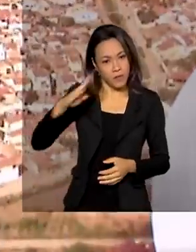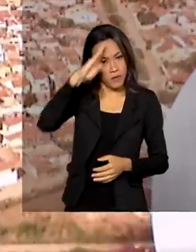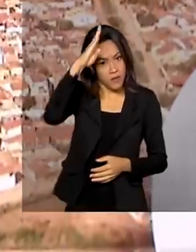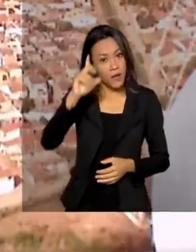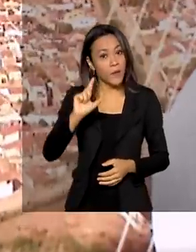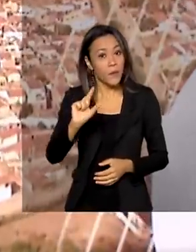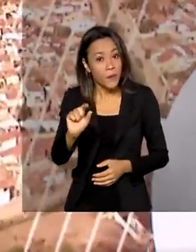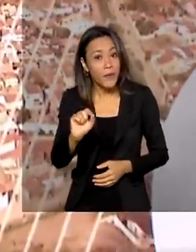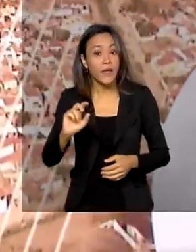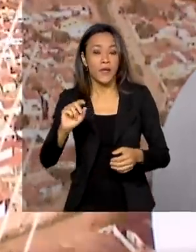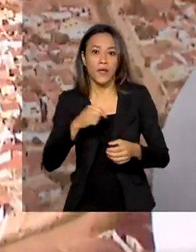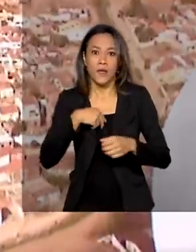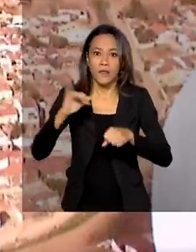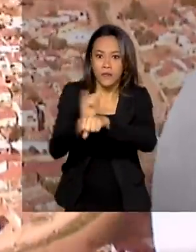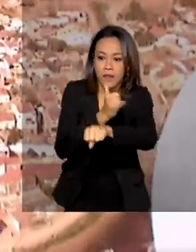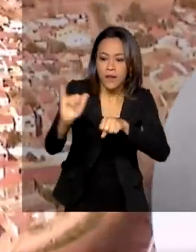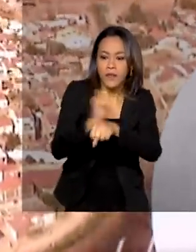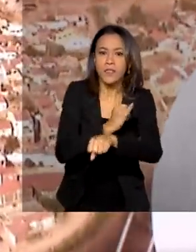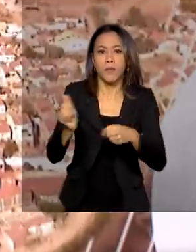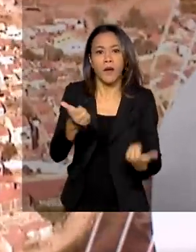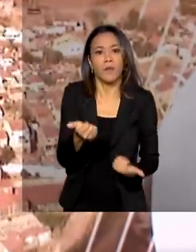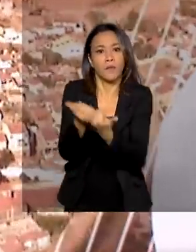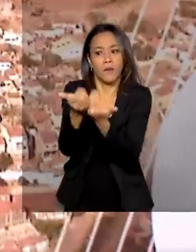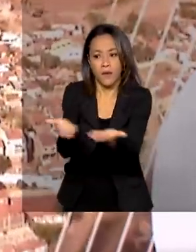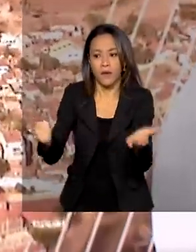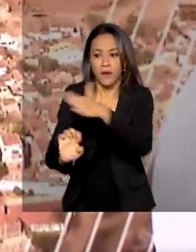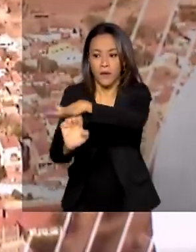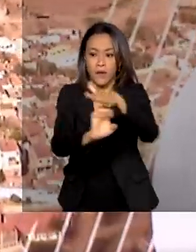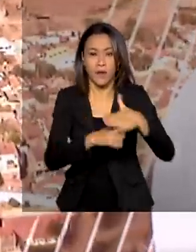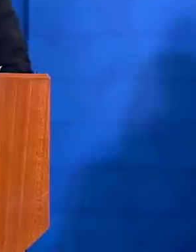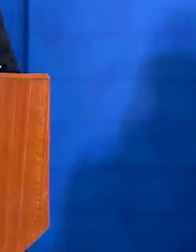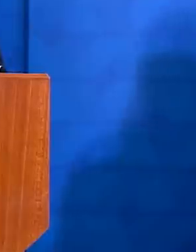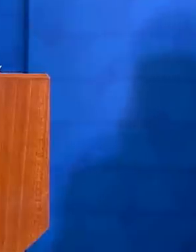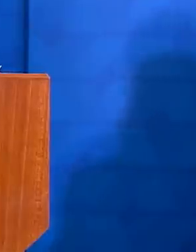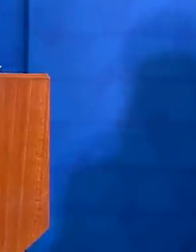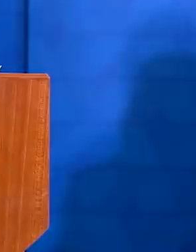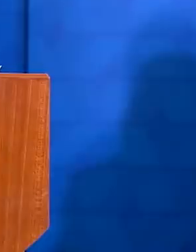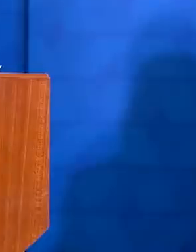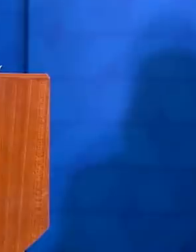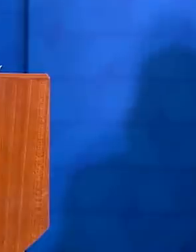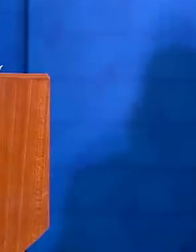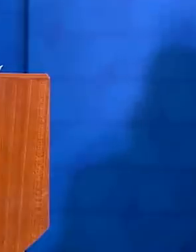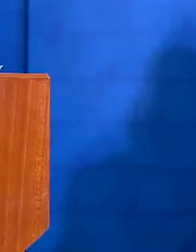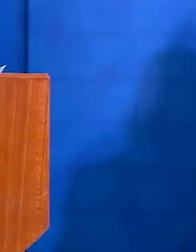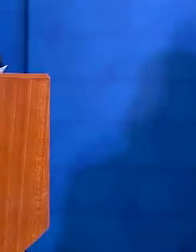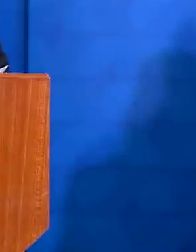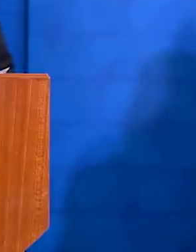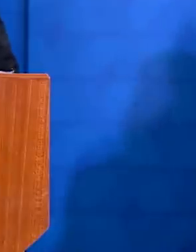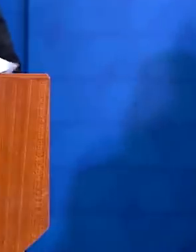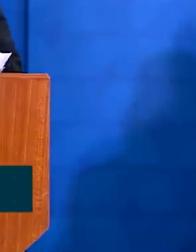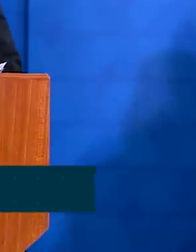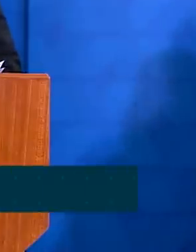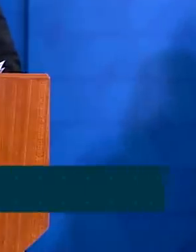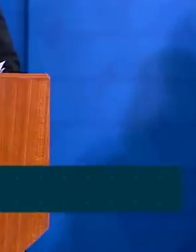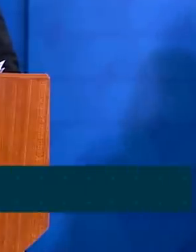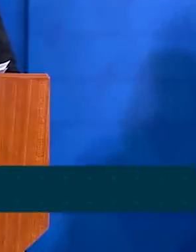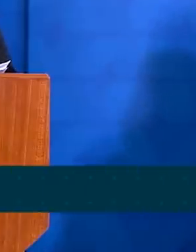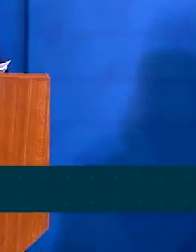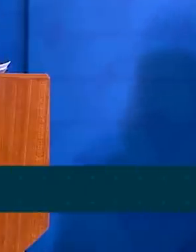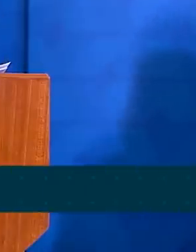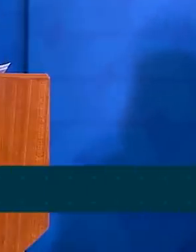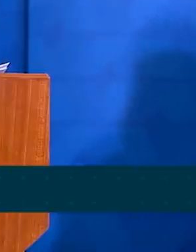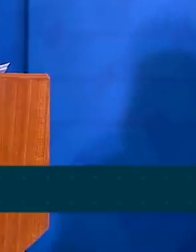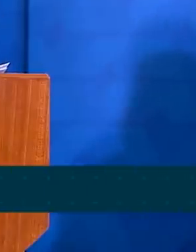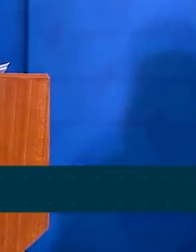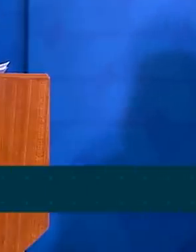socorrer empresários e evitar demissões. O nosso conhecido bem está